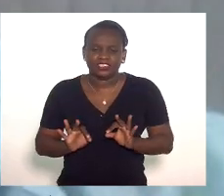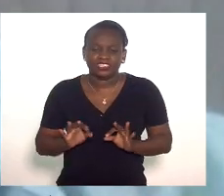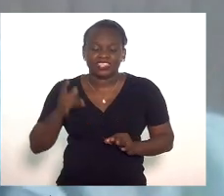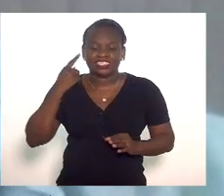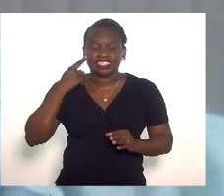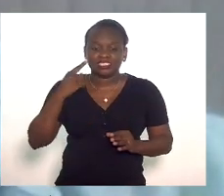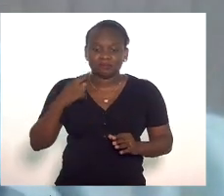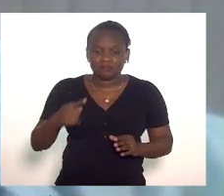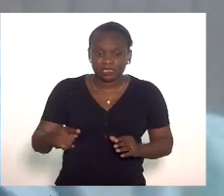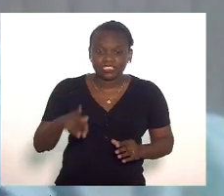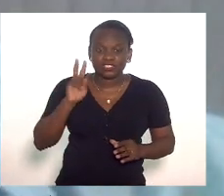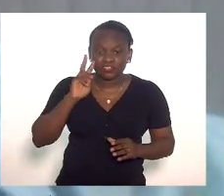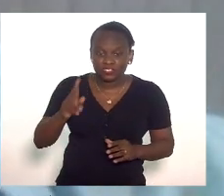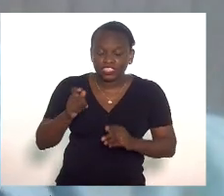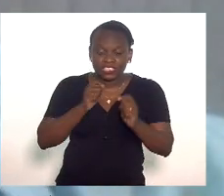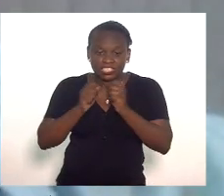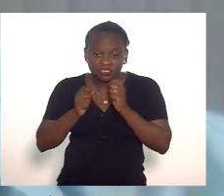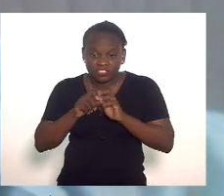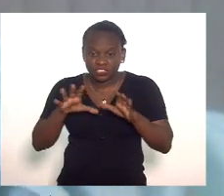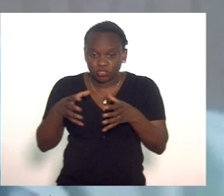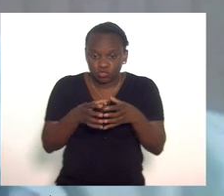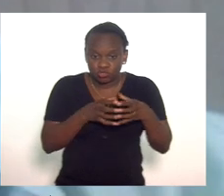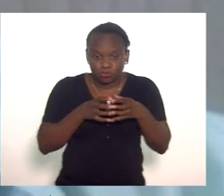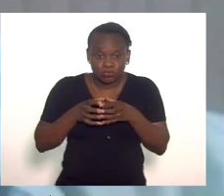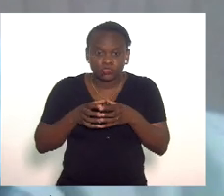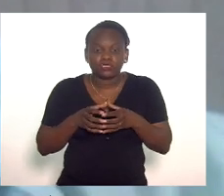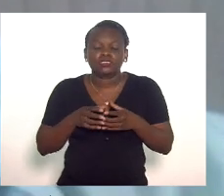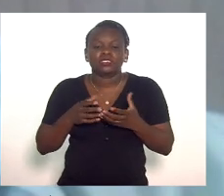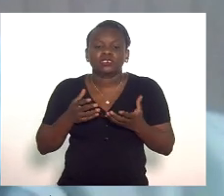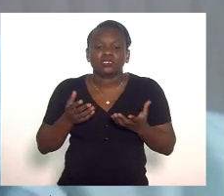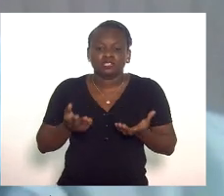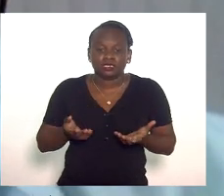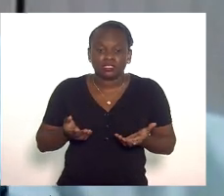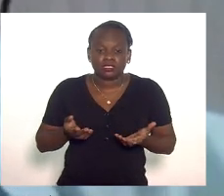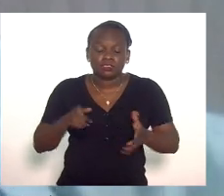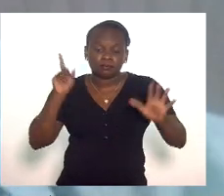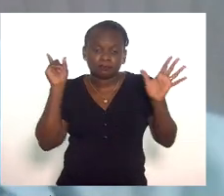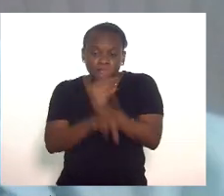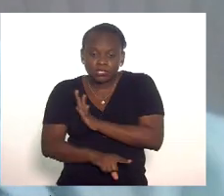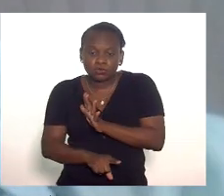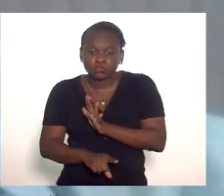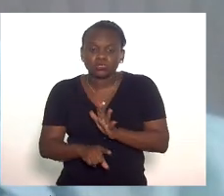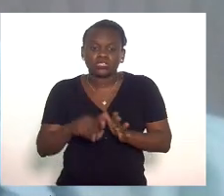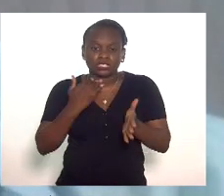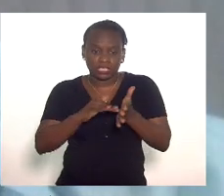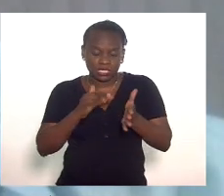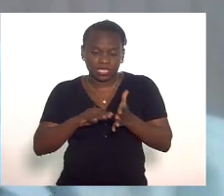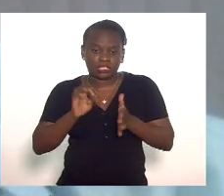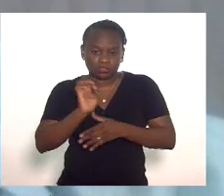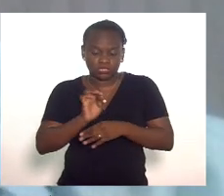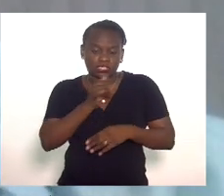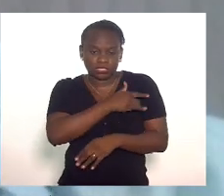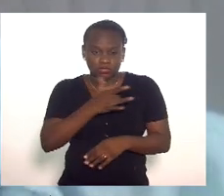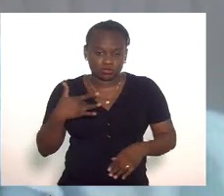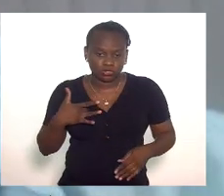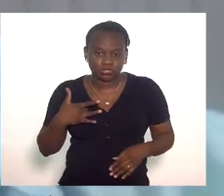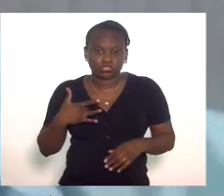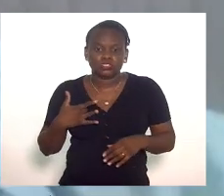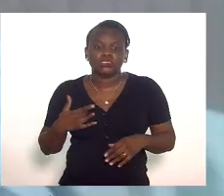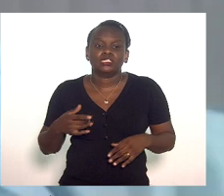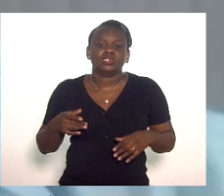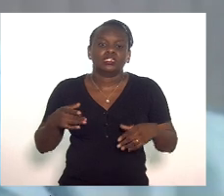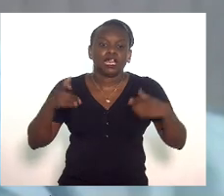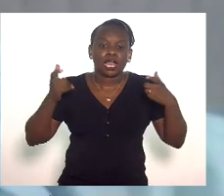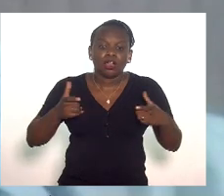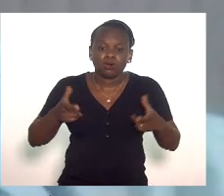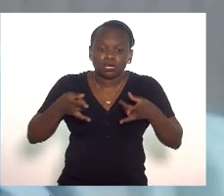semana eu vejo uma entrevista coletiva aonde se pergunta ao secretário estadual de saúde aonde